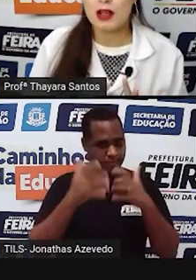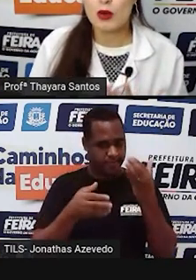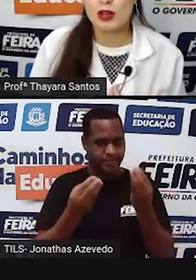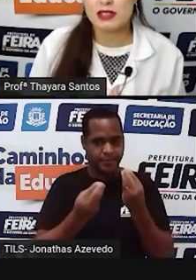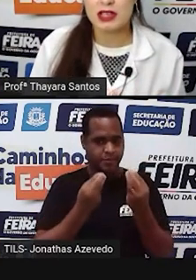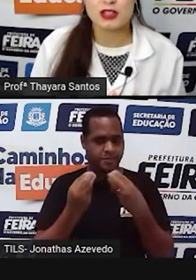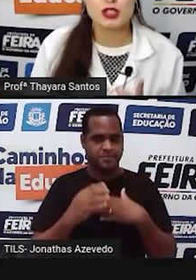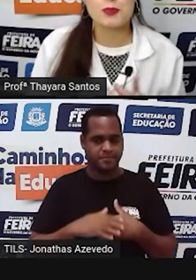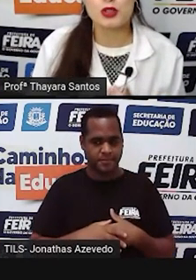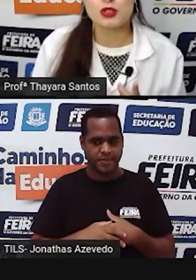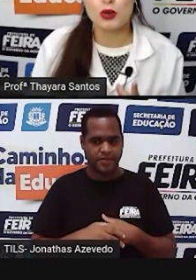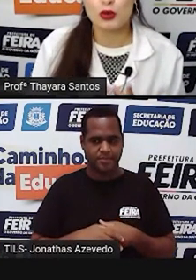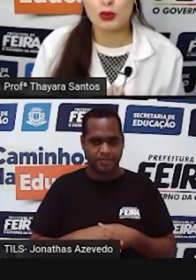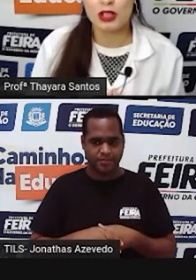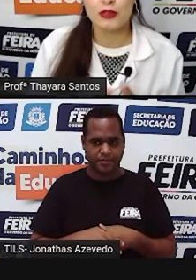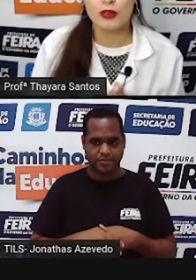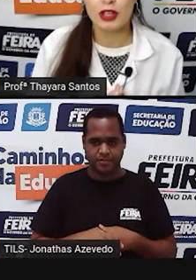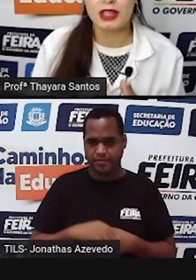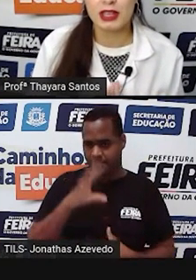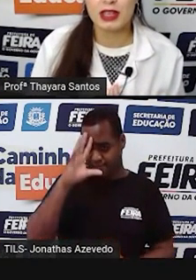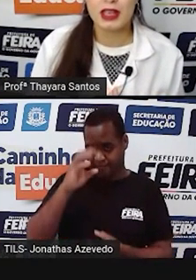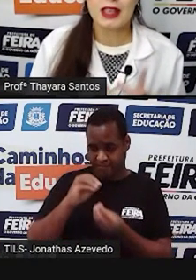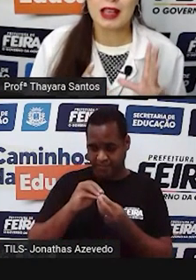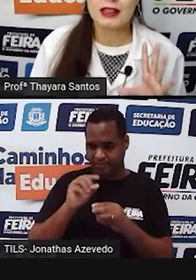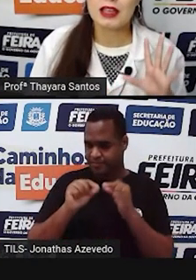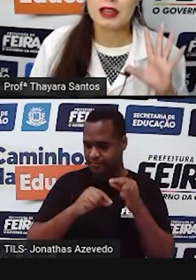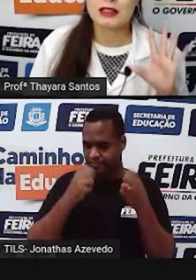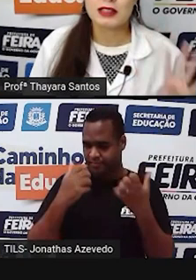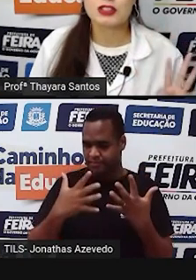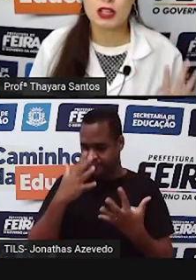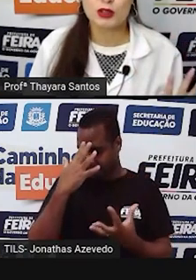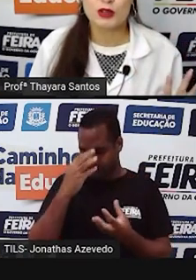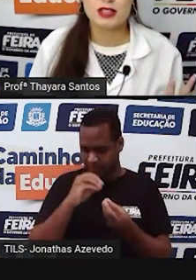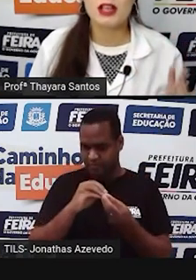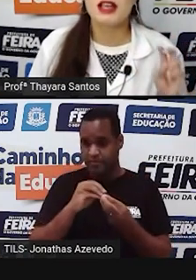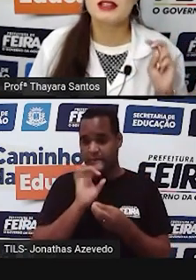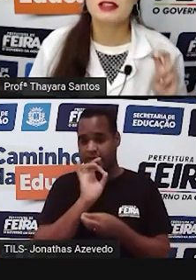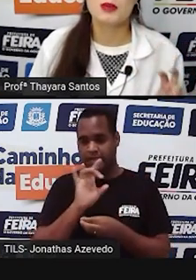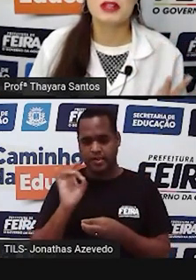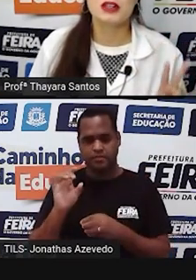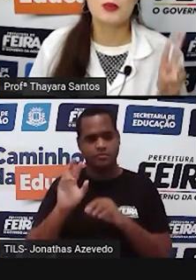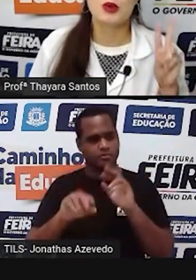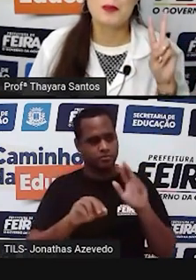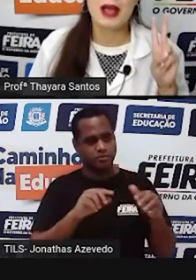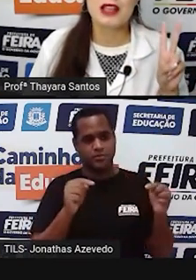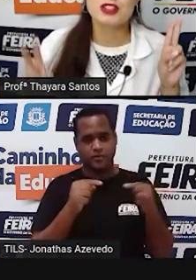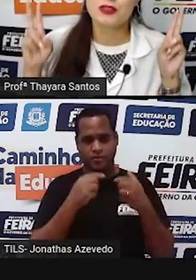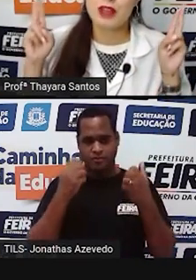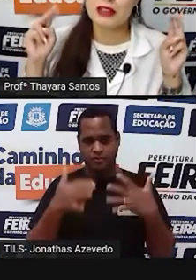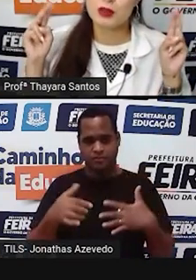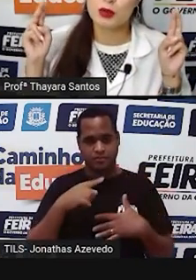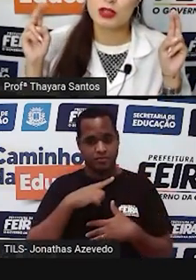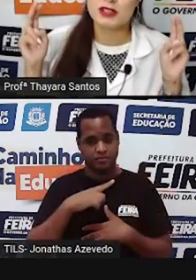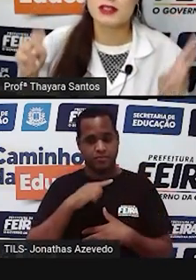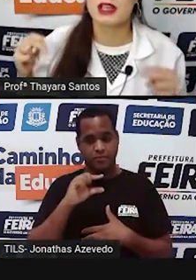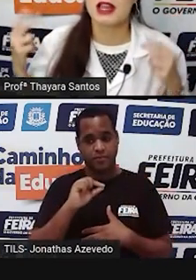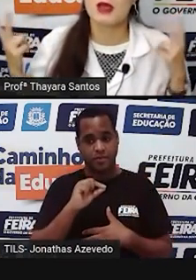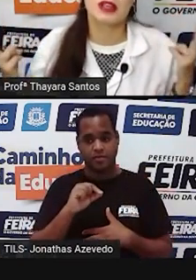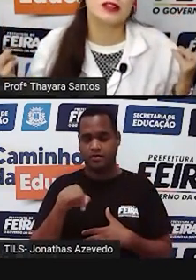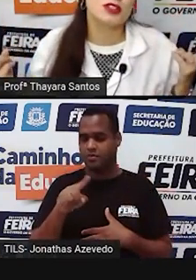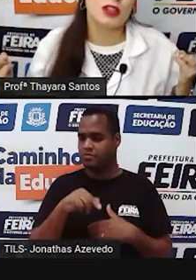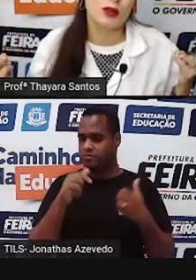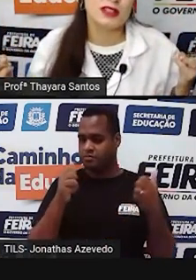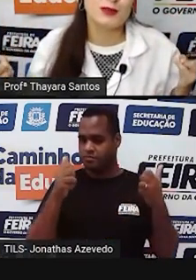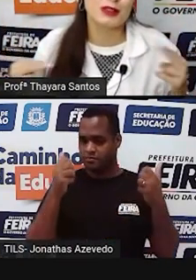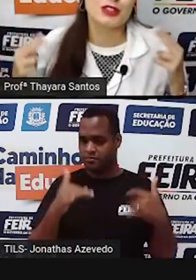primeira coisa que a gente pôde concluir foi que cada característica nossa é determinada por um par de fatores. Naquela